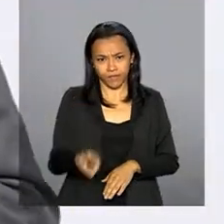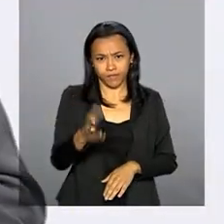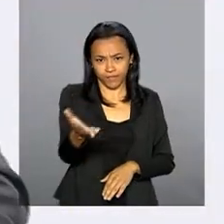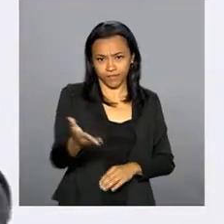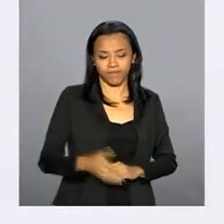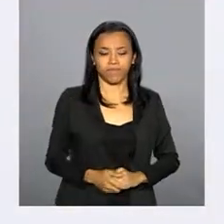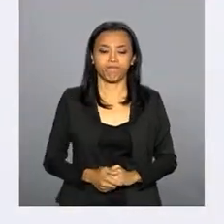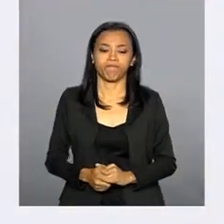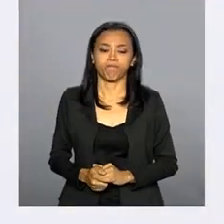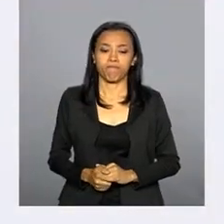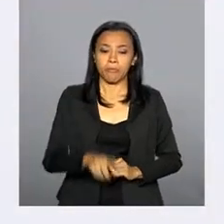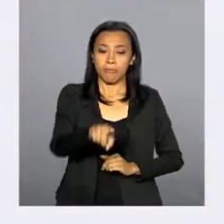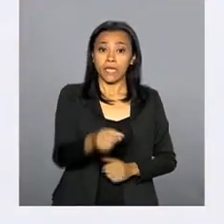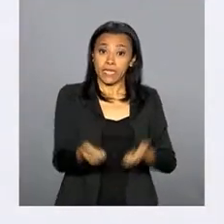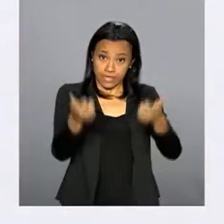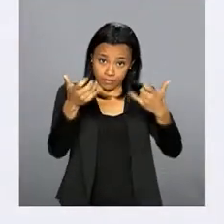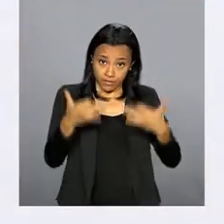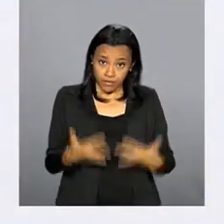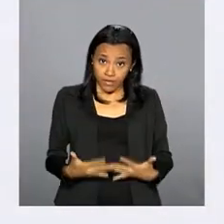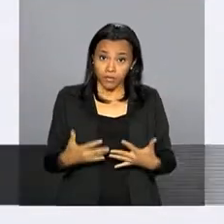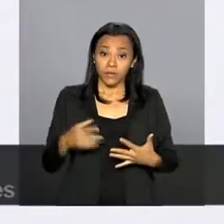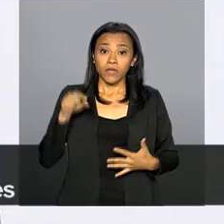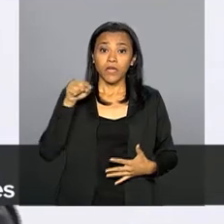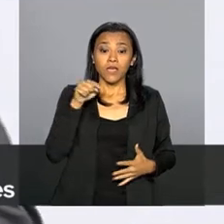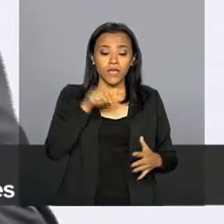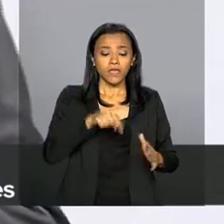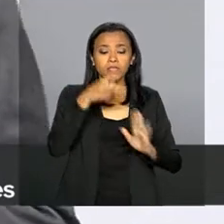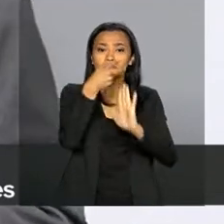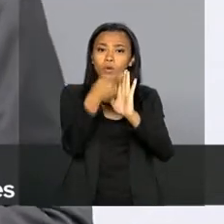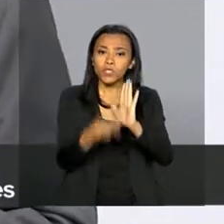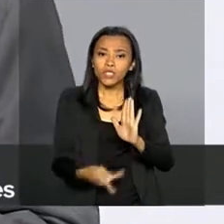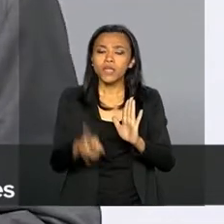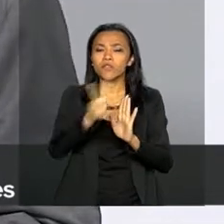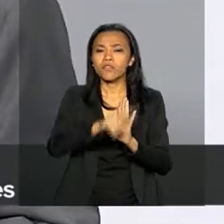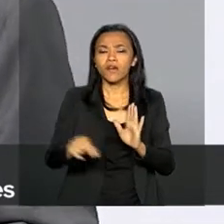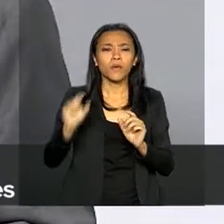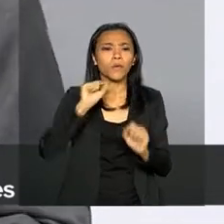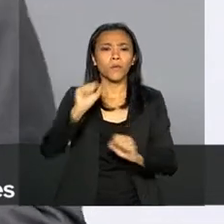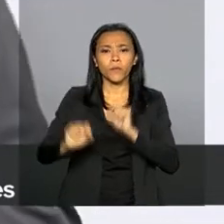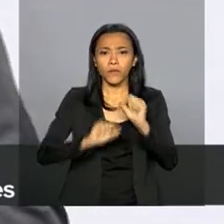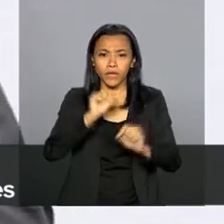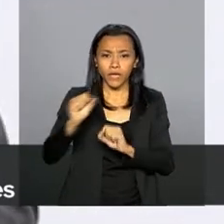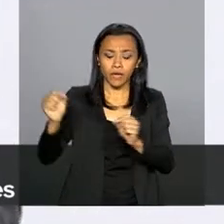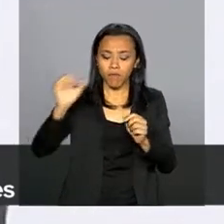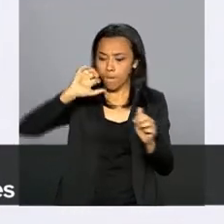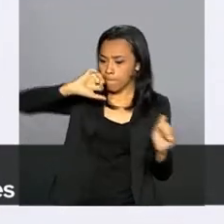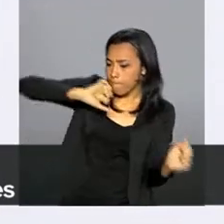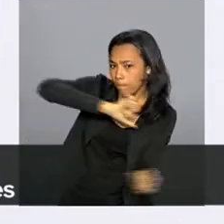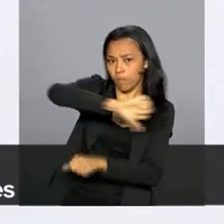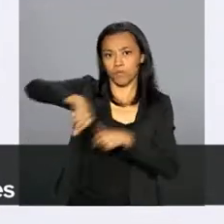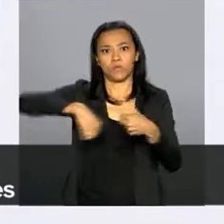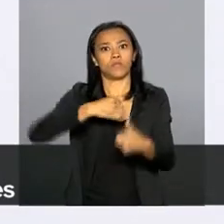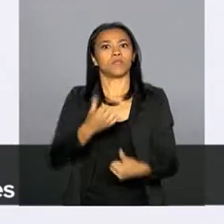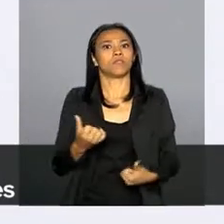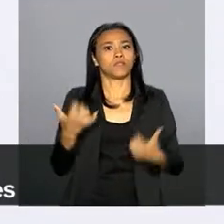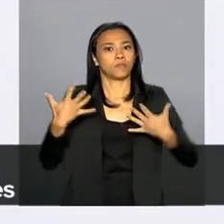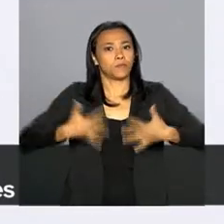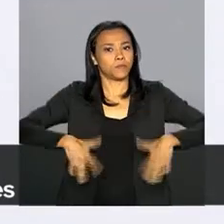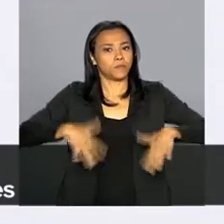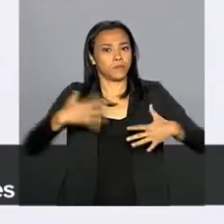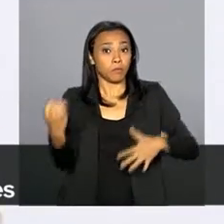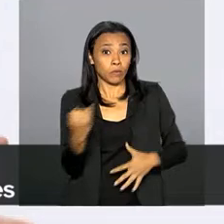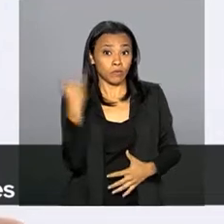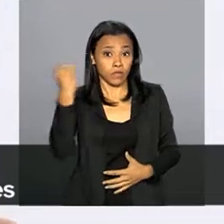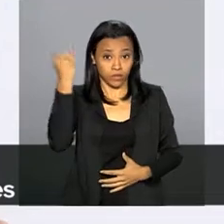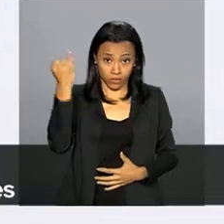Um projeto que irá trazer uma transformação muito importante para o Brasil. Não apenas na